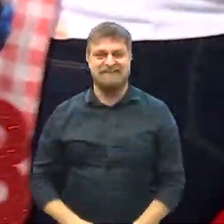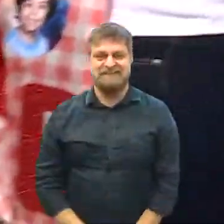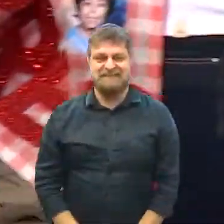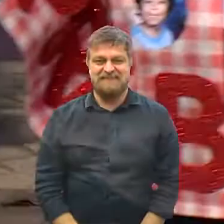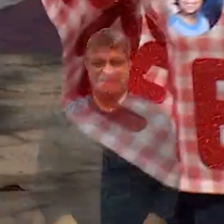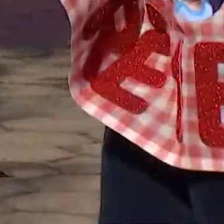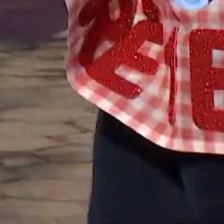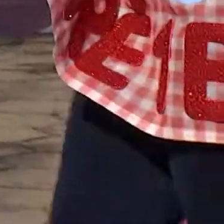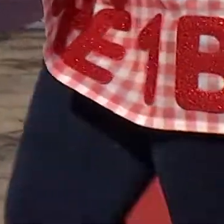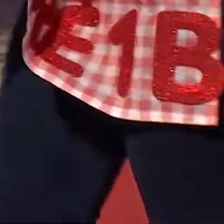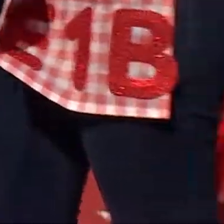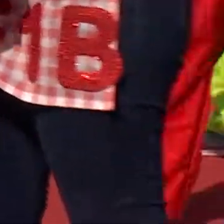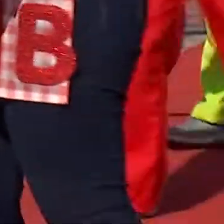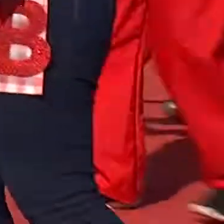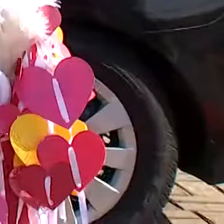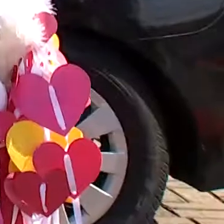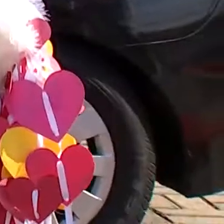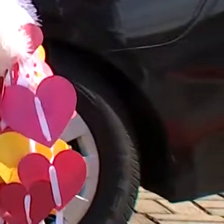rolar.